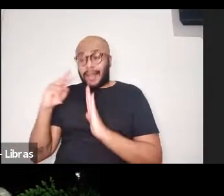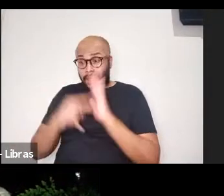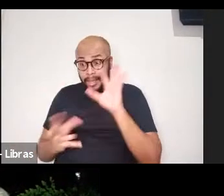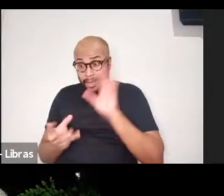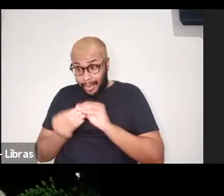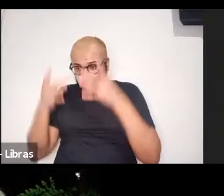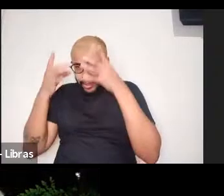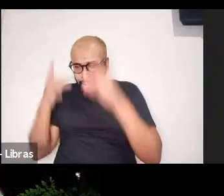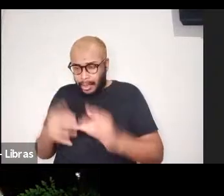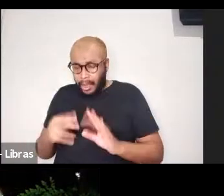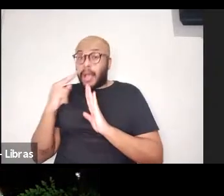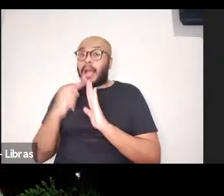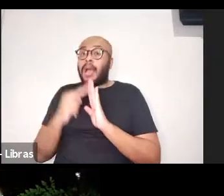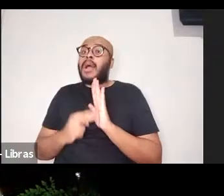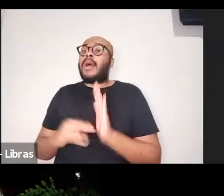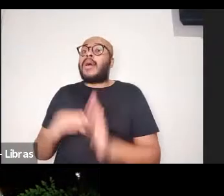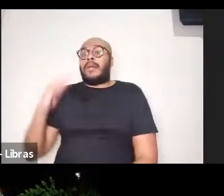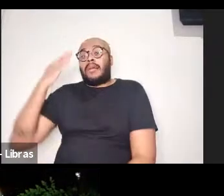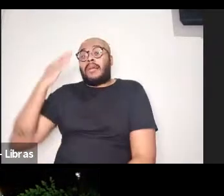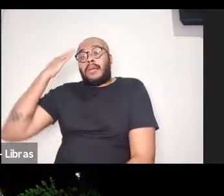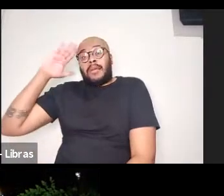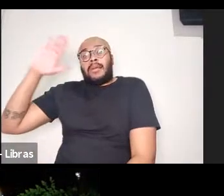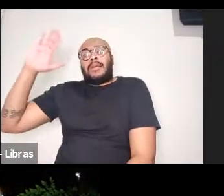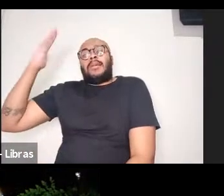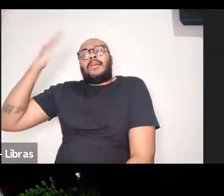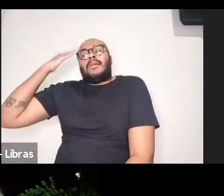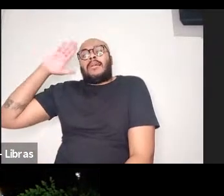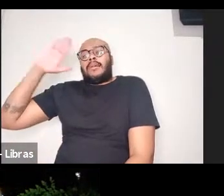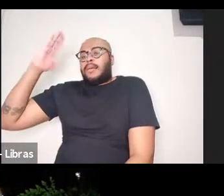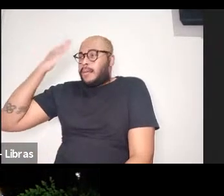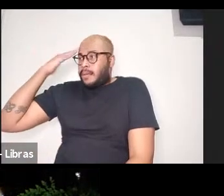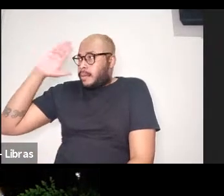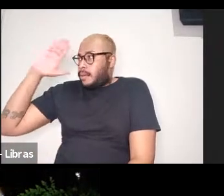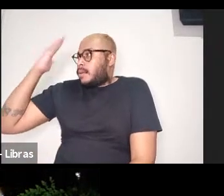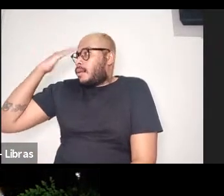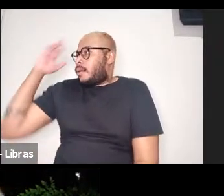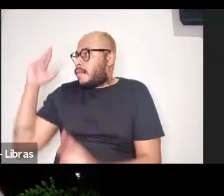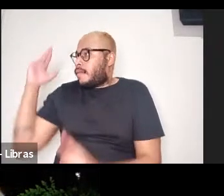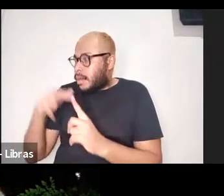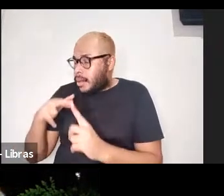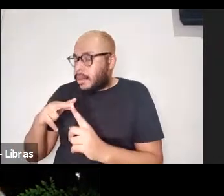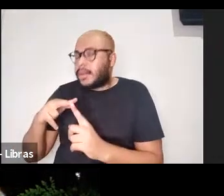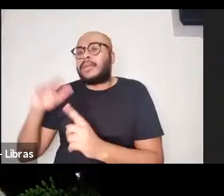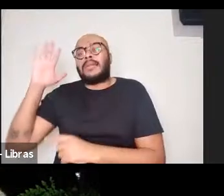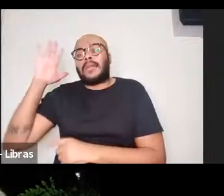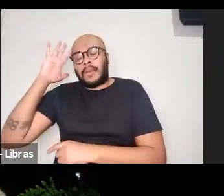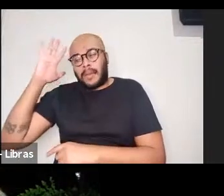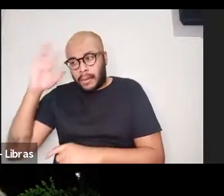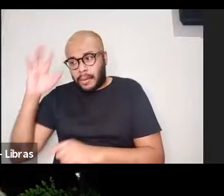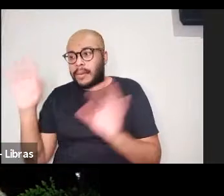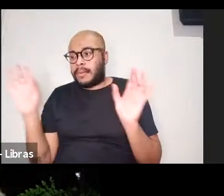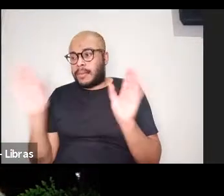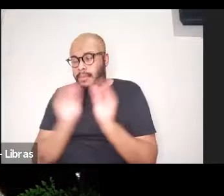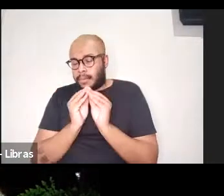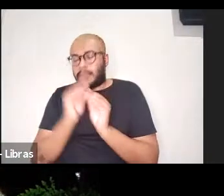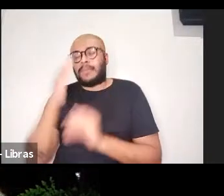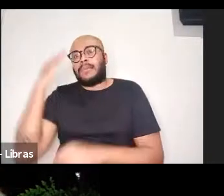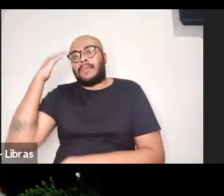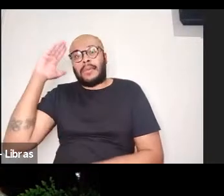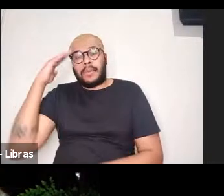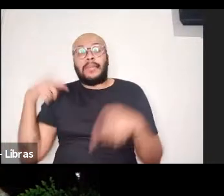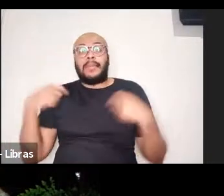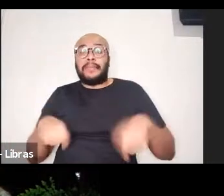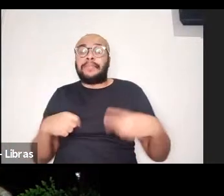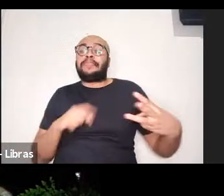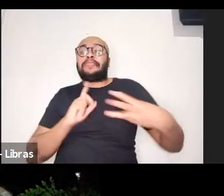leio a resenha, precisa encontrar e saber qual é esse autor, se esse autor casa com os seus interesses. E há uma